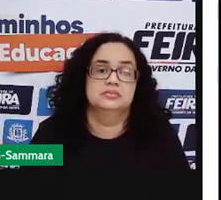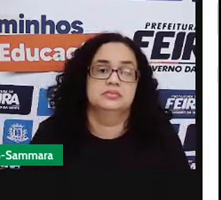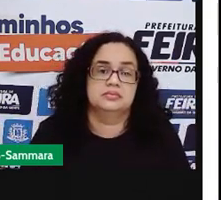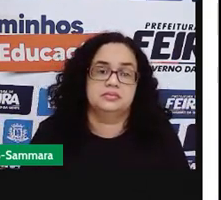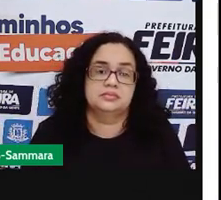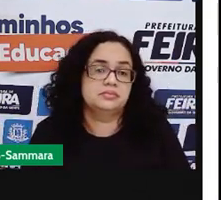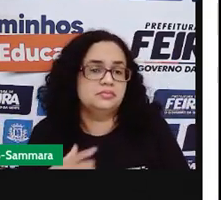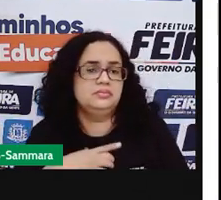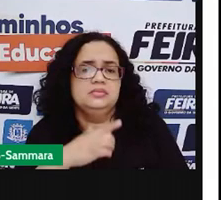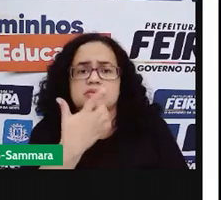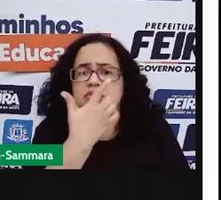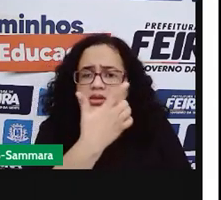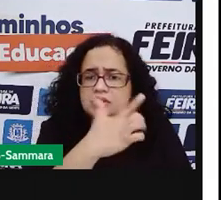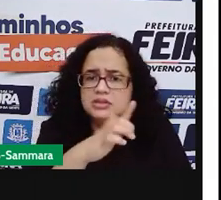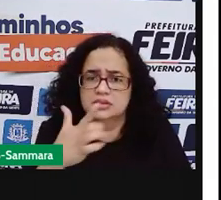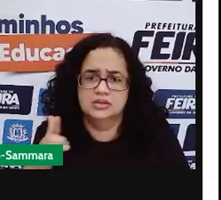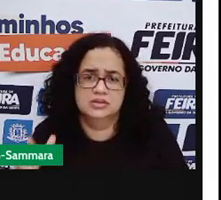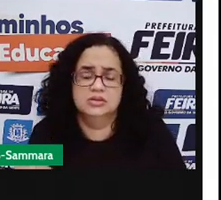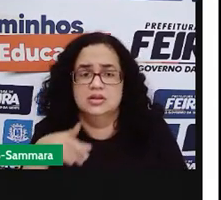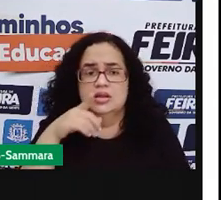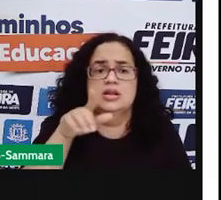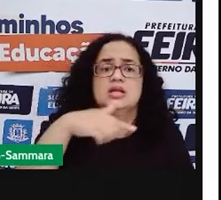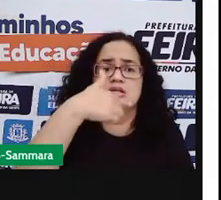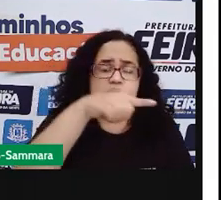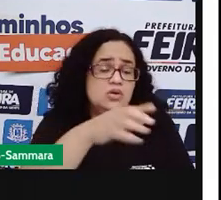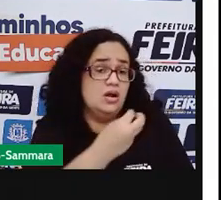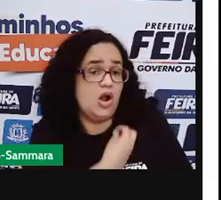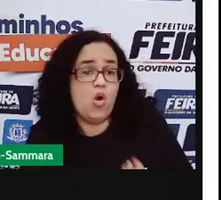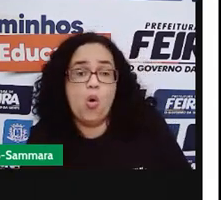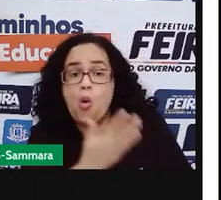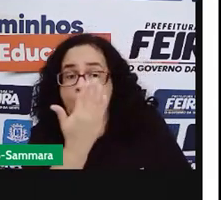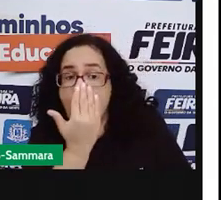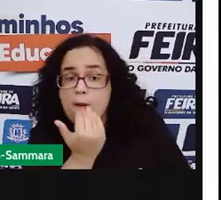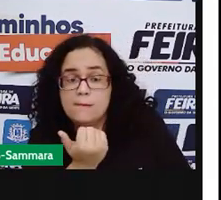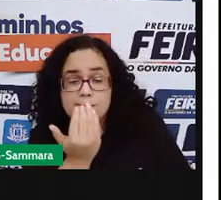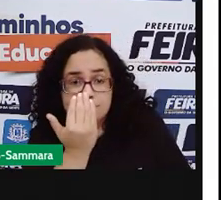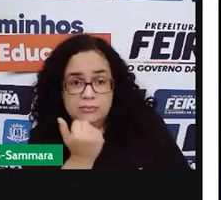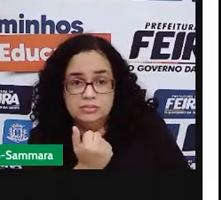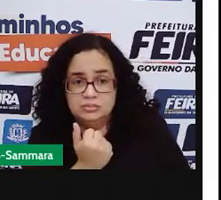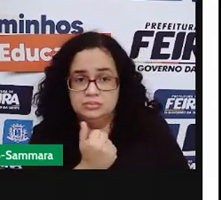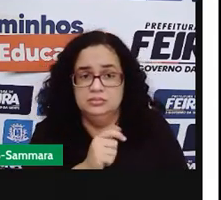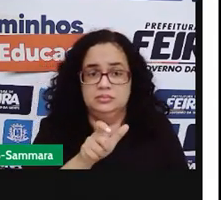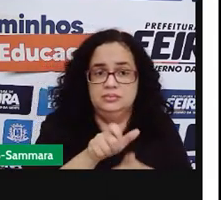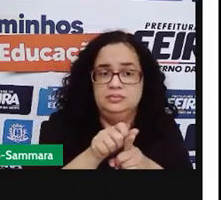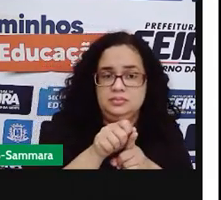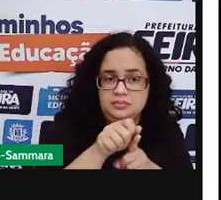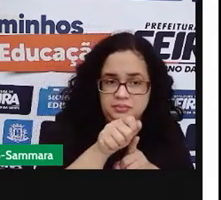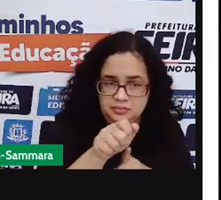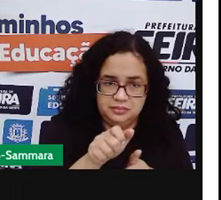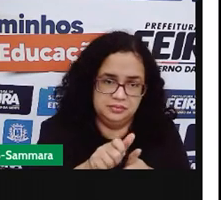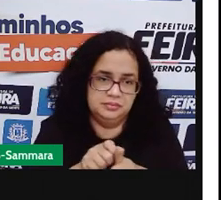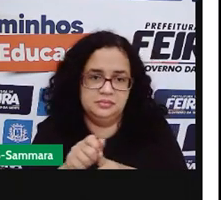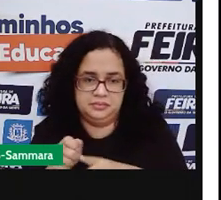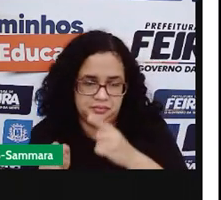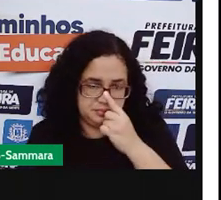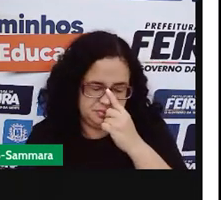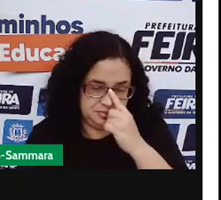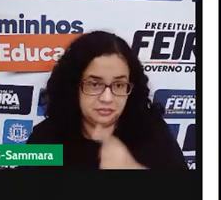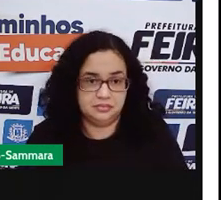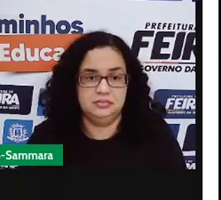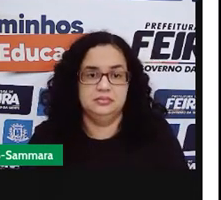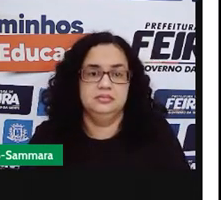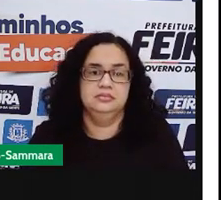Se não tiver aquela nozes na sua alimentação, o amendoim tenha o mesmo efeito.